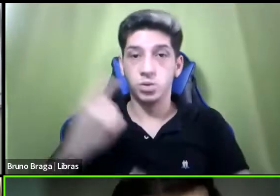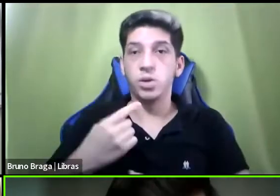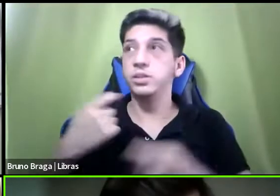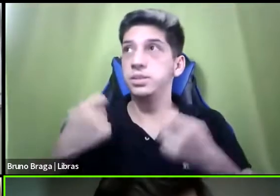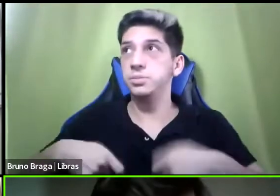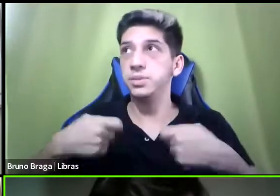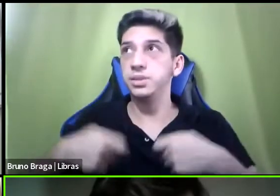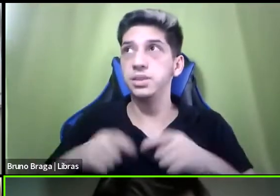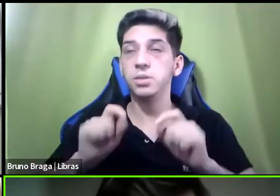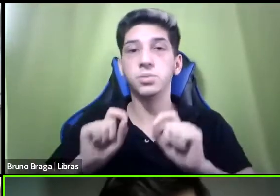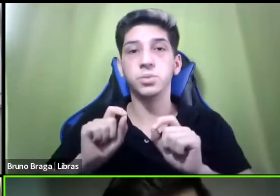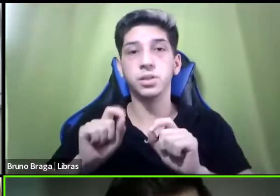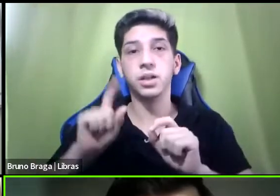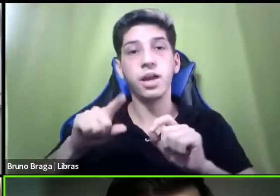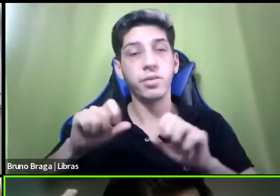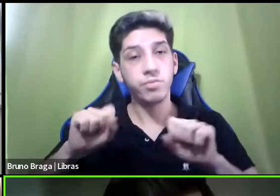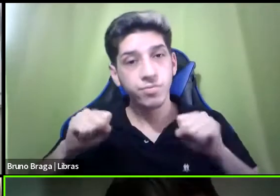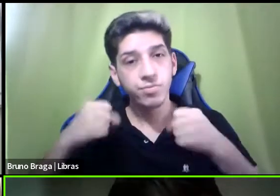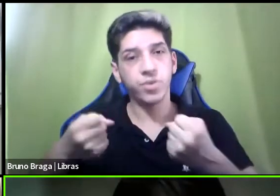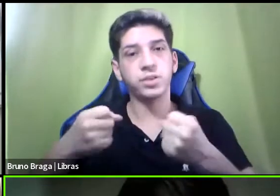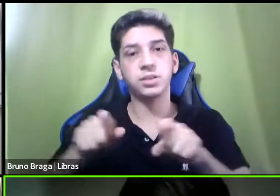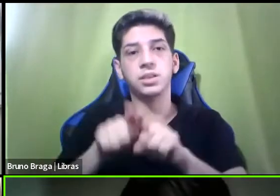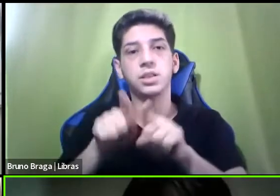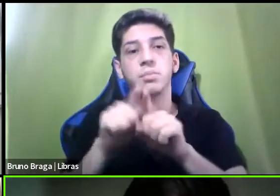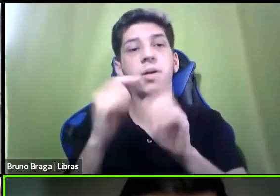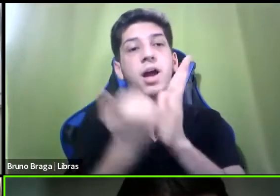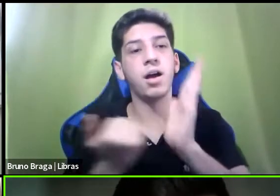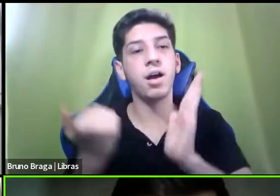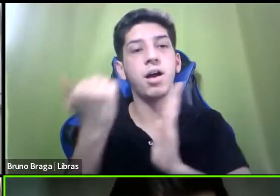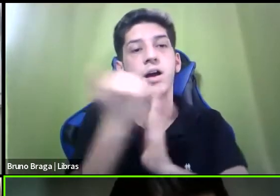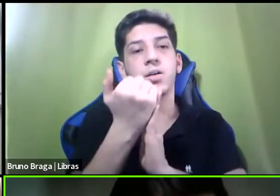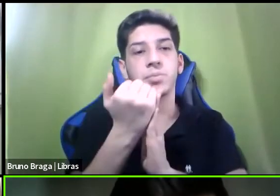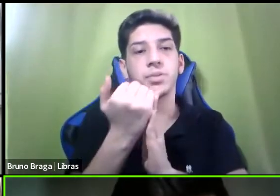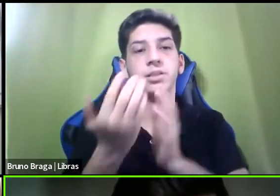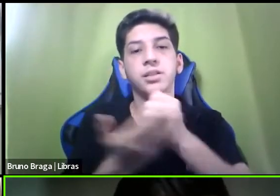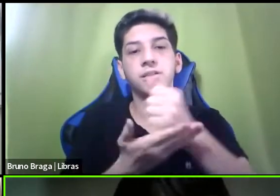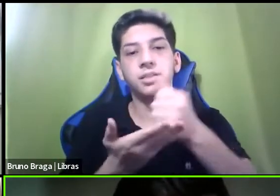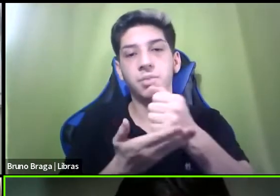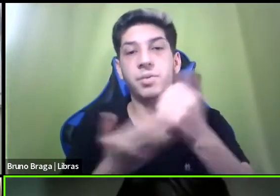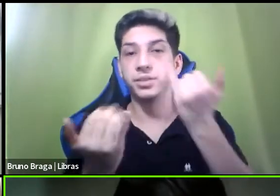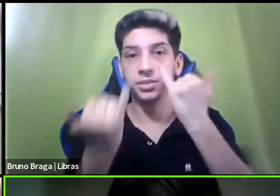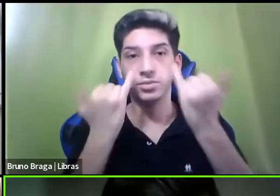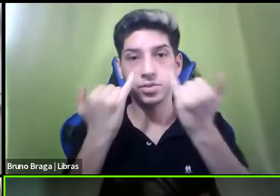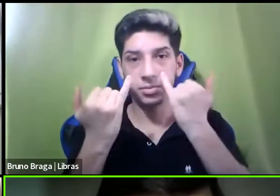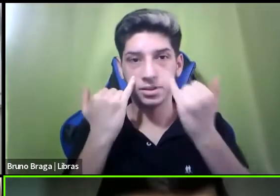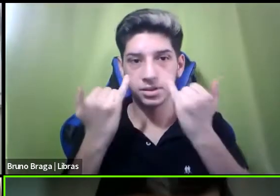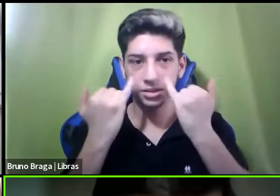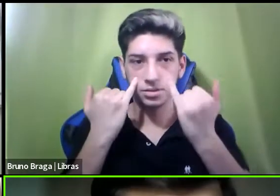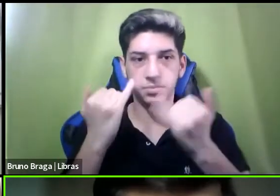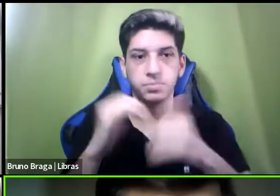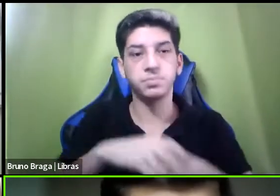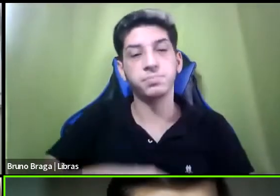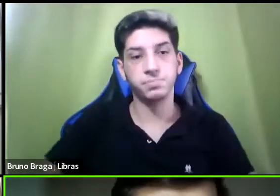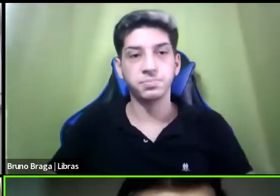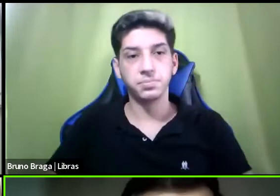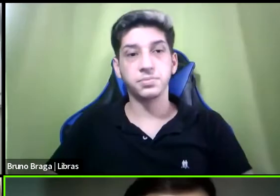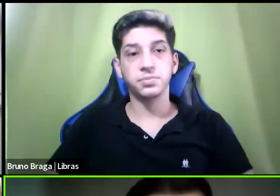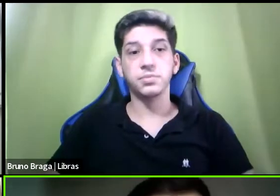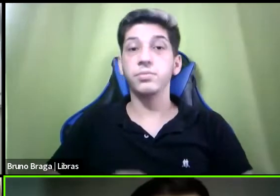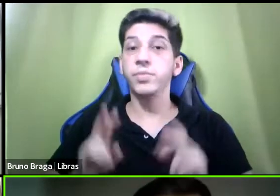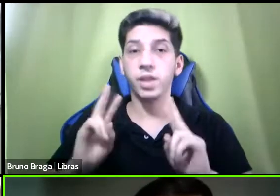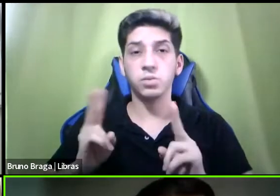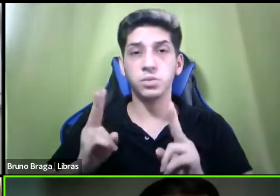fortalecer e ampliar essas bases de dados sabe eu fico sempre com uma